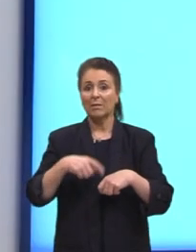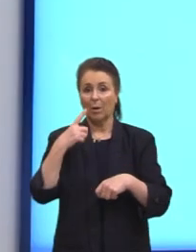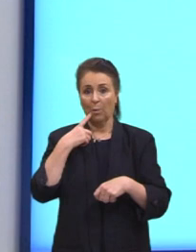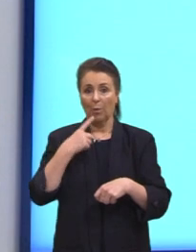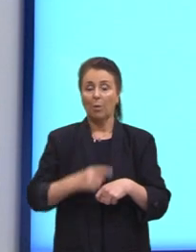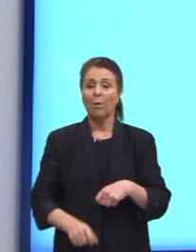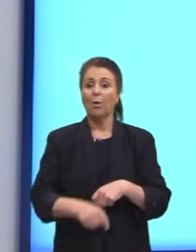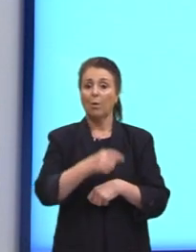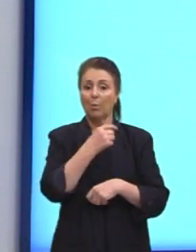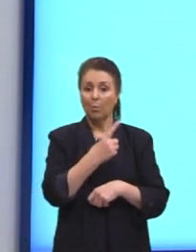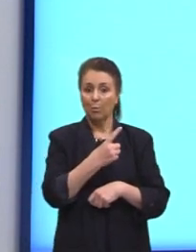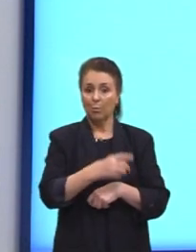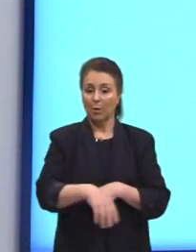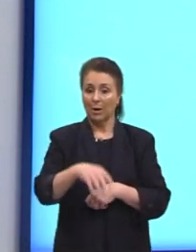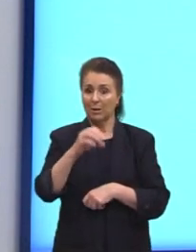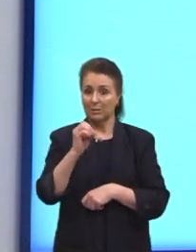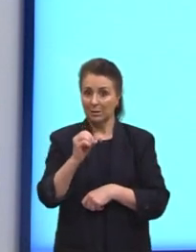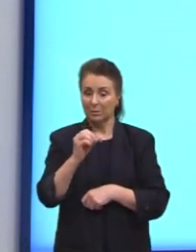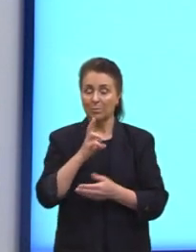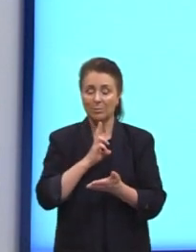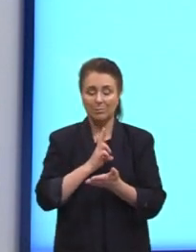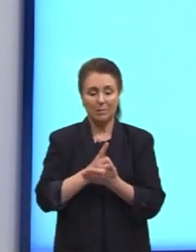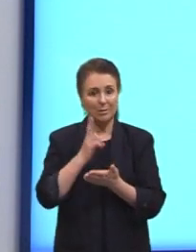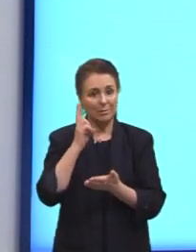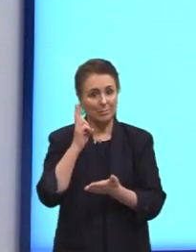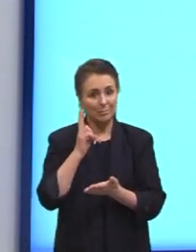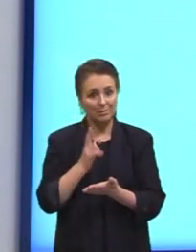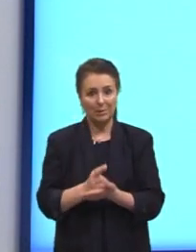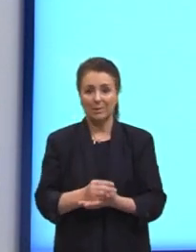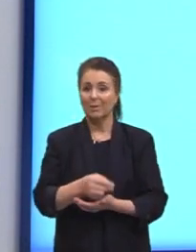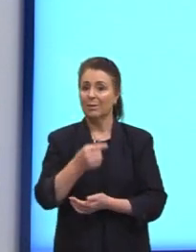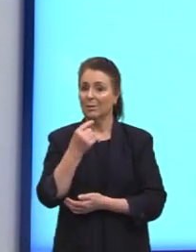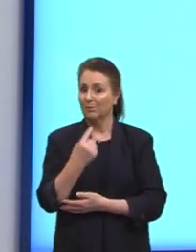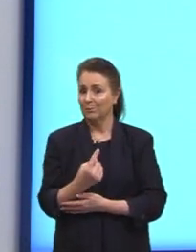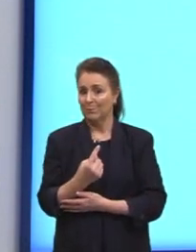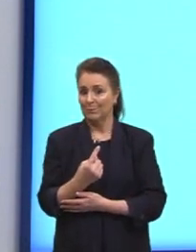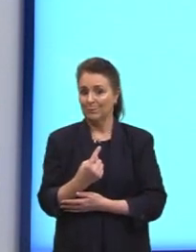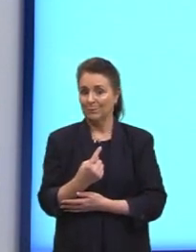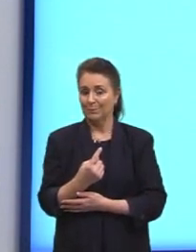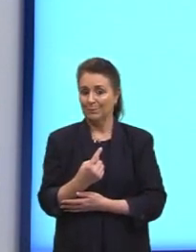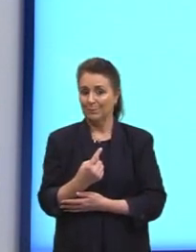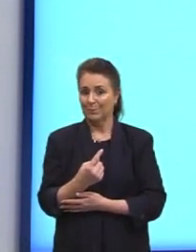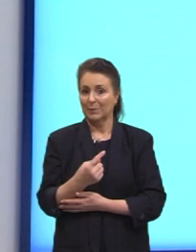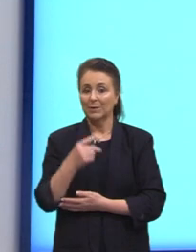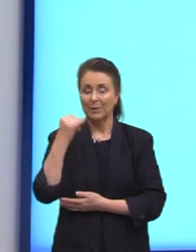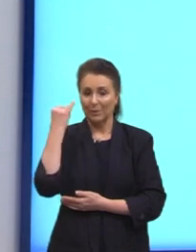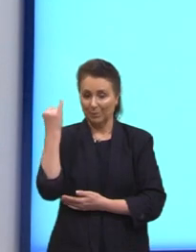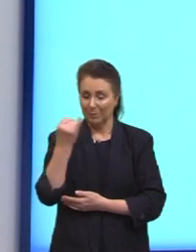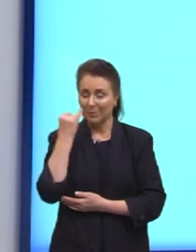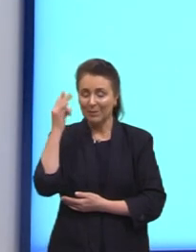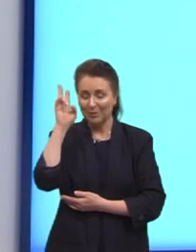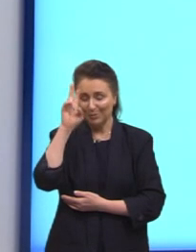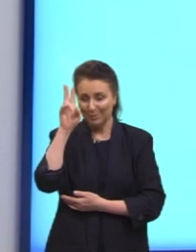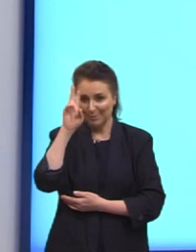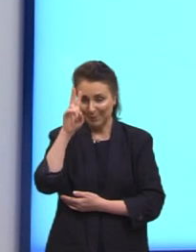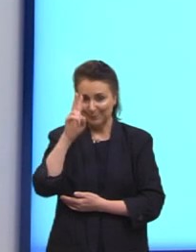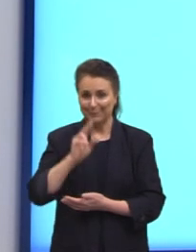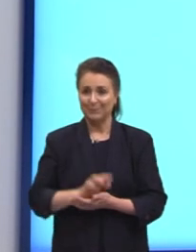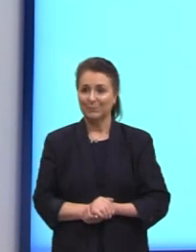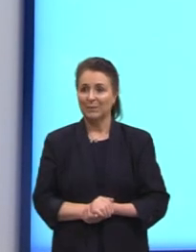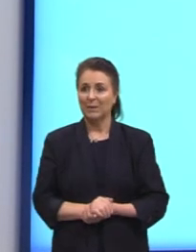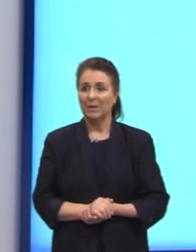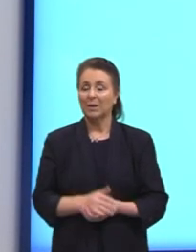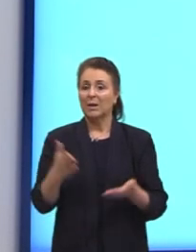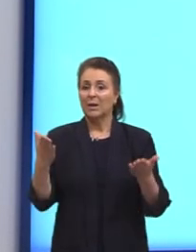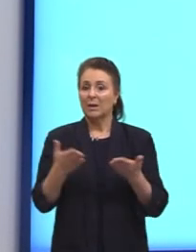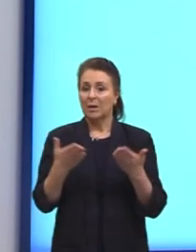1 e fatorial de 0 sempre chega em 1. É importante a gente lembrar. E daí nós vamos